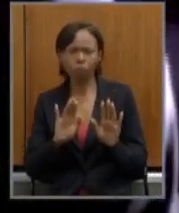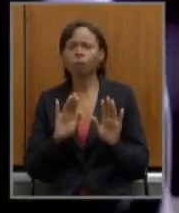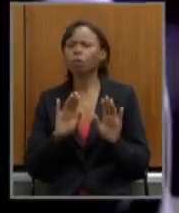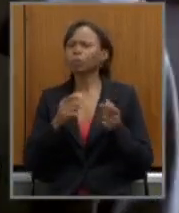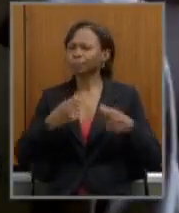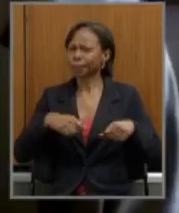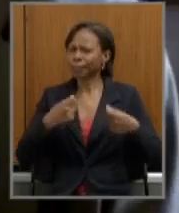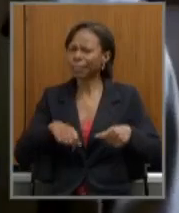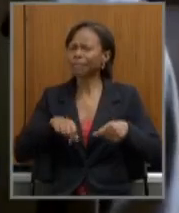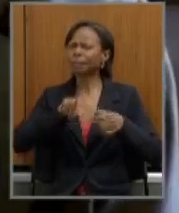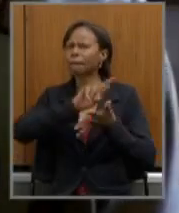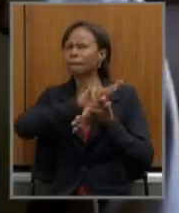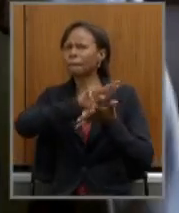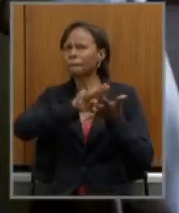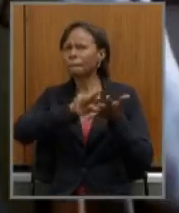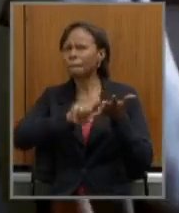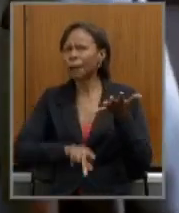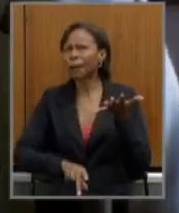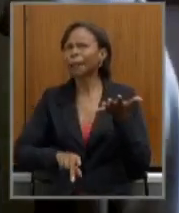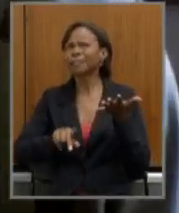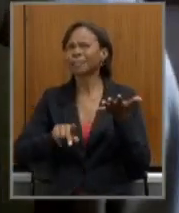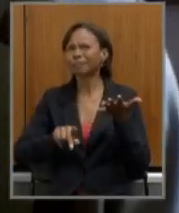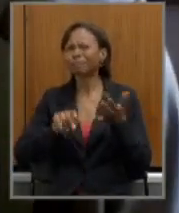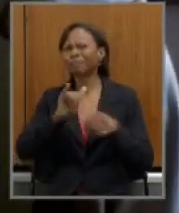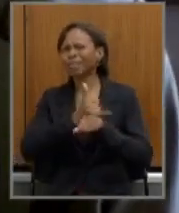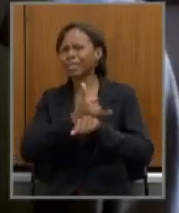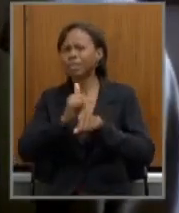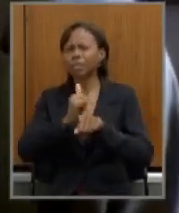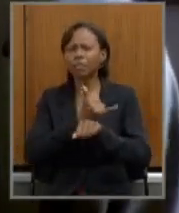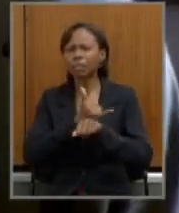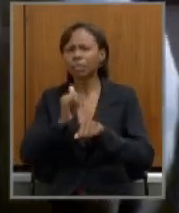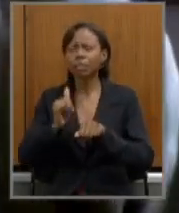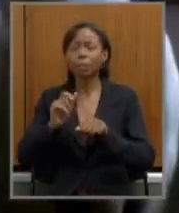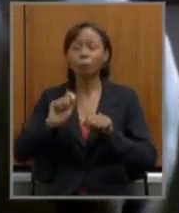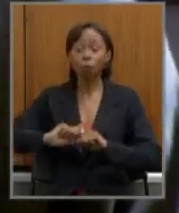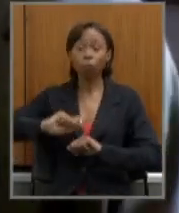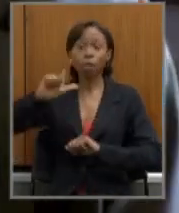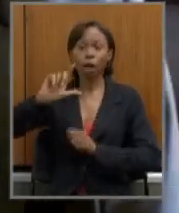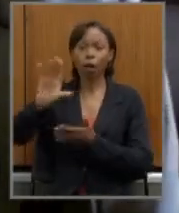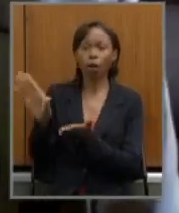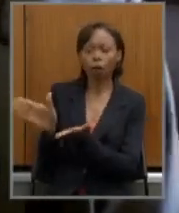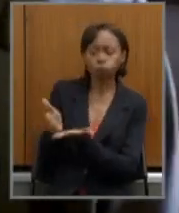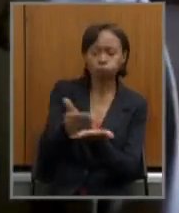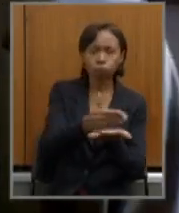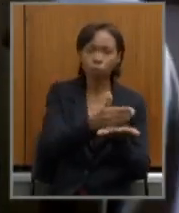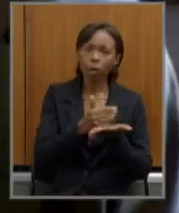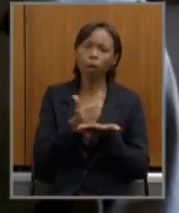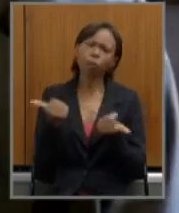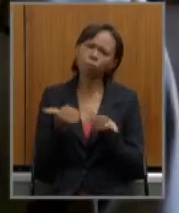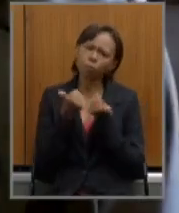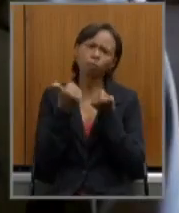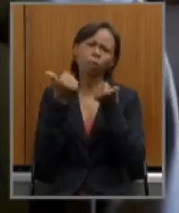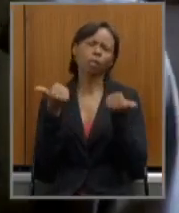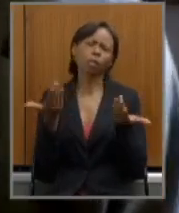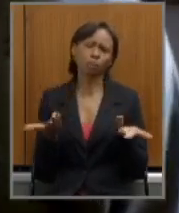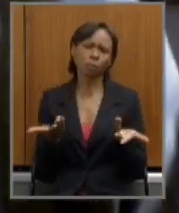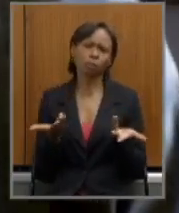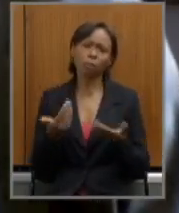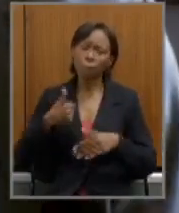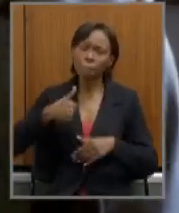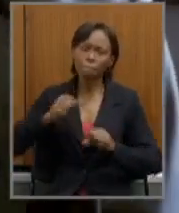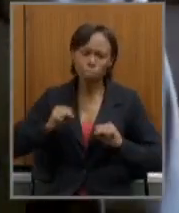várias maneiras de fazer aumentar a arrecadação de uma maneira mais saudável e mais